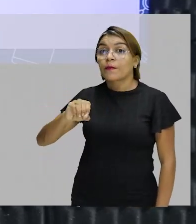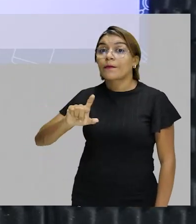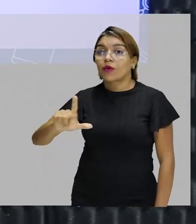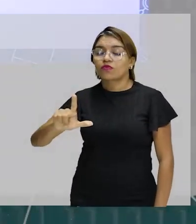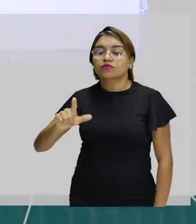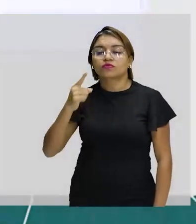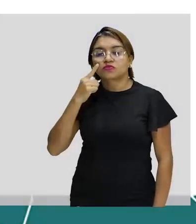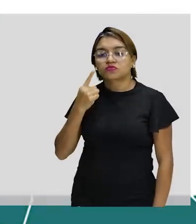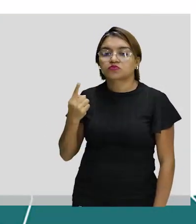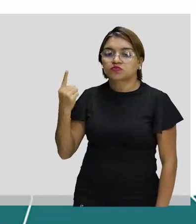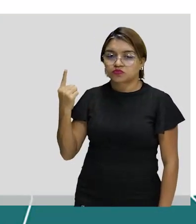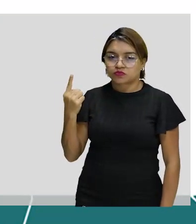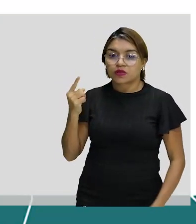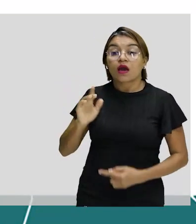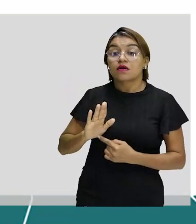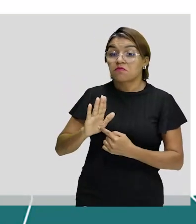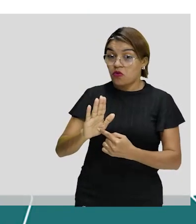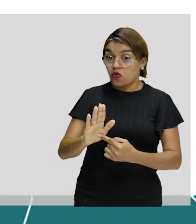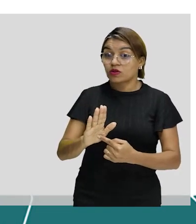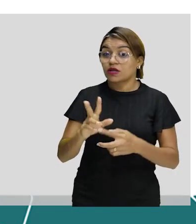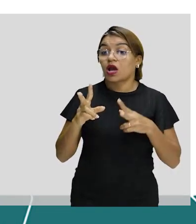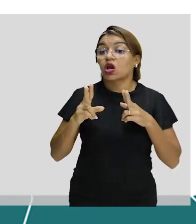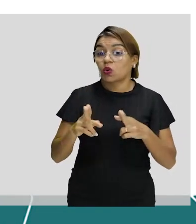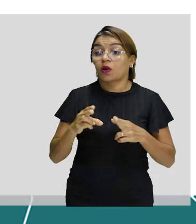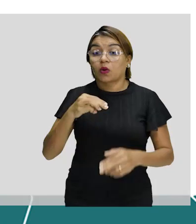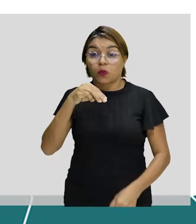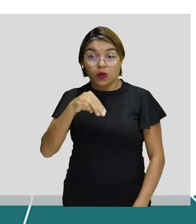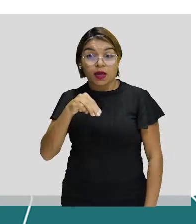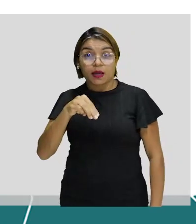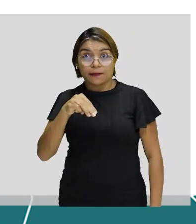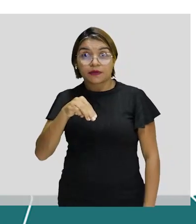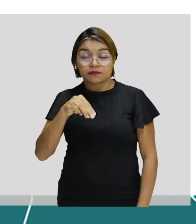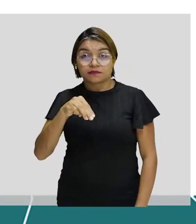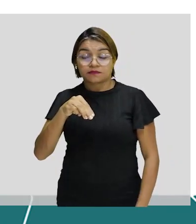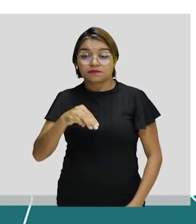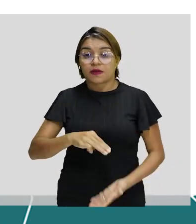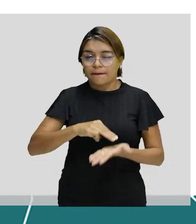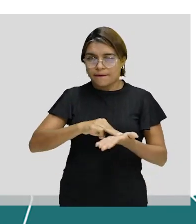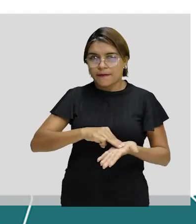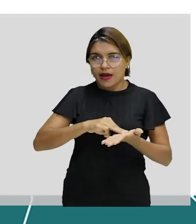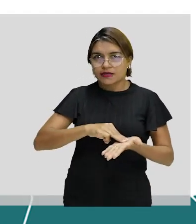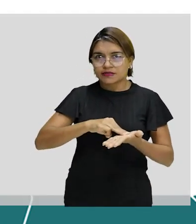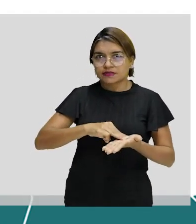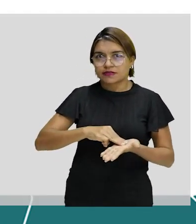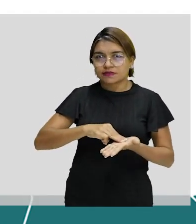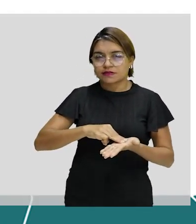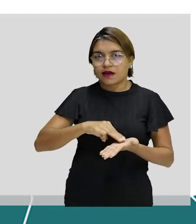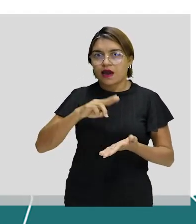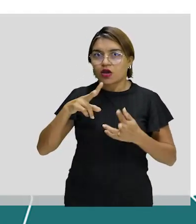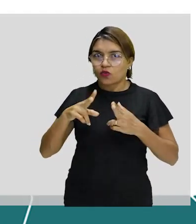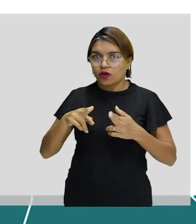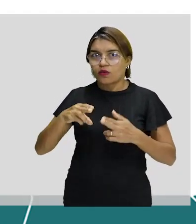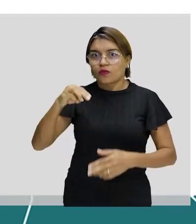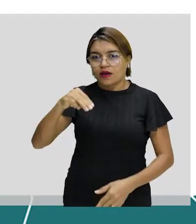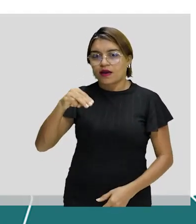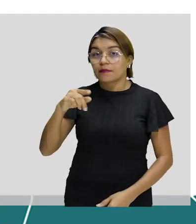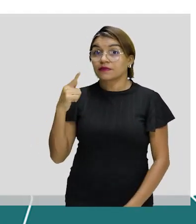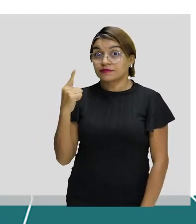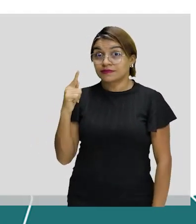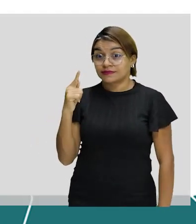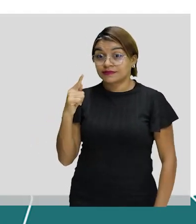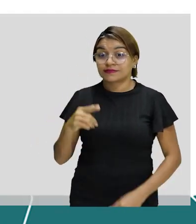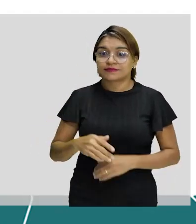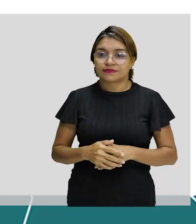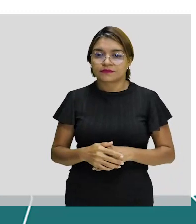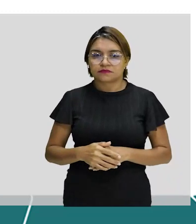Bom, considere uma amostra de certa massa igual a M. Eu tenho uma certa massa em gramas